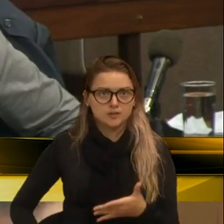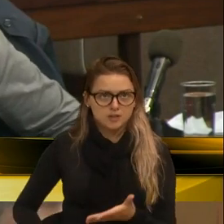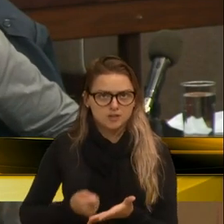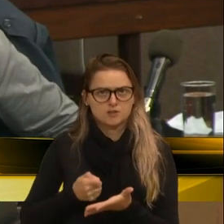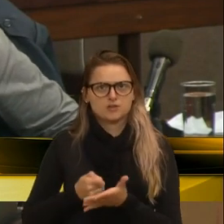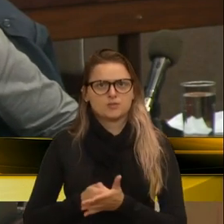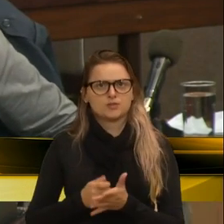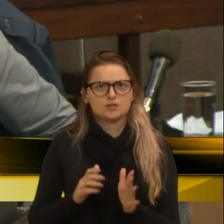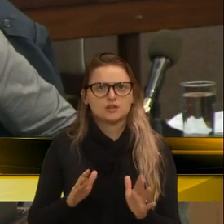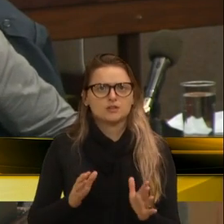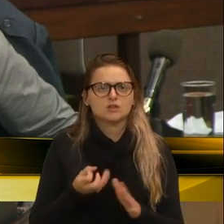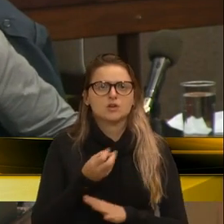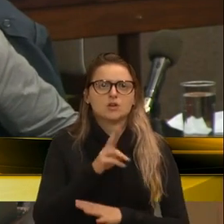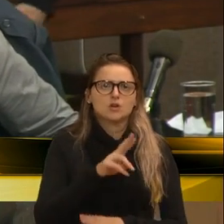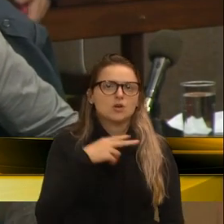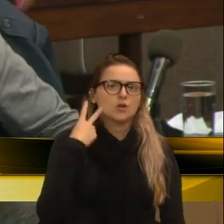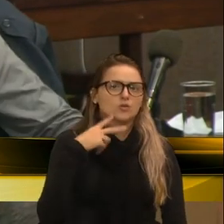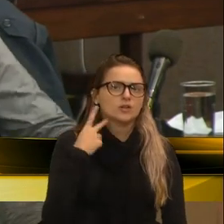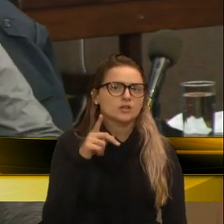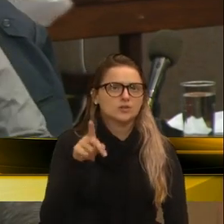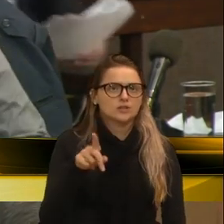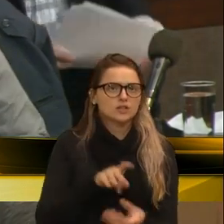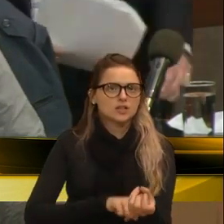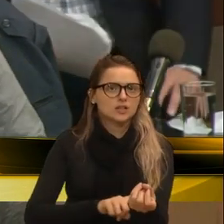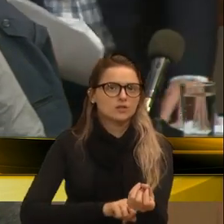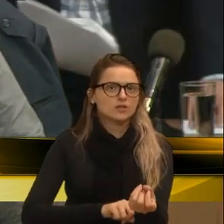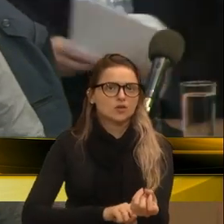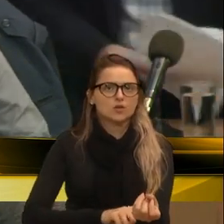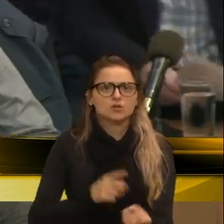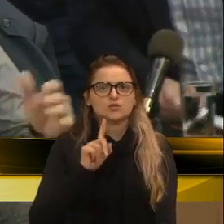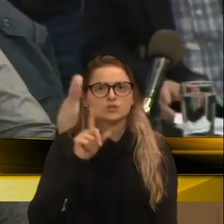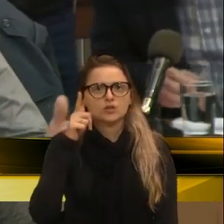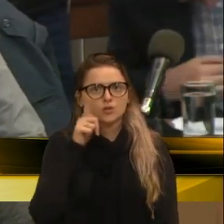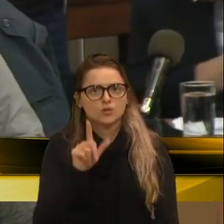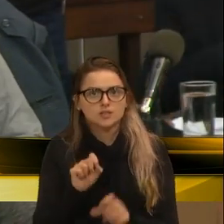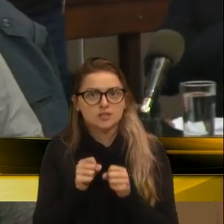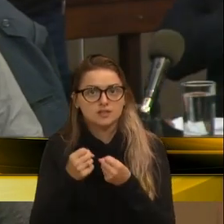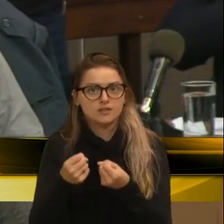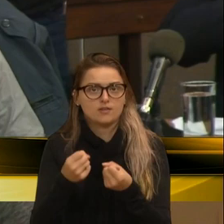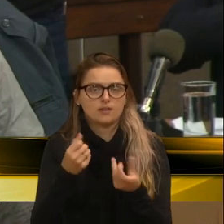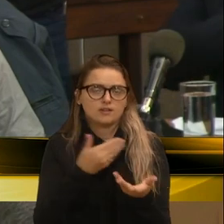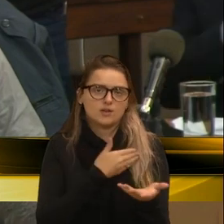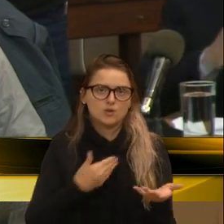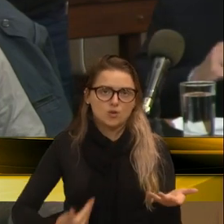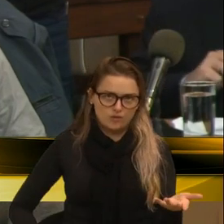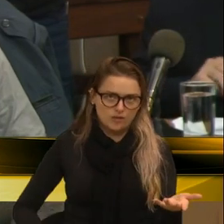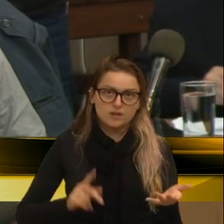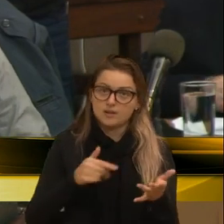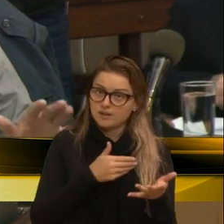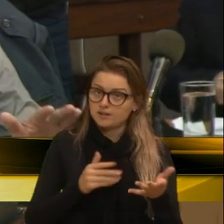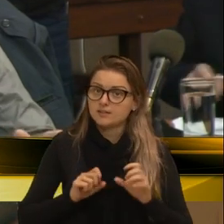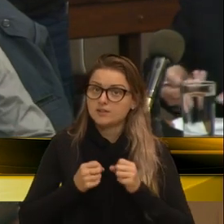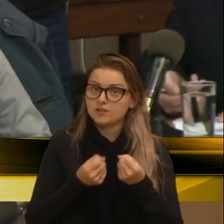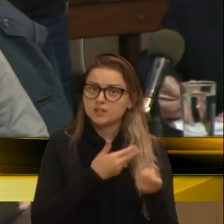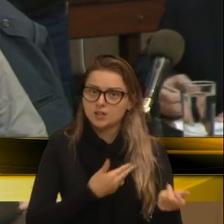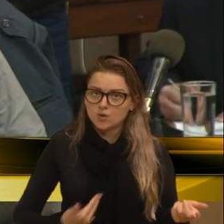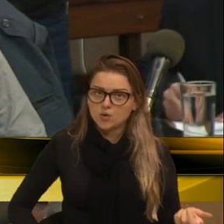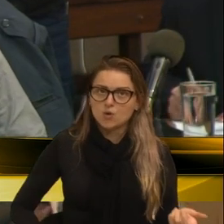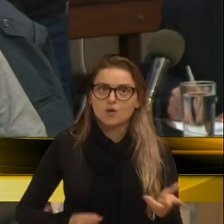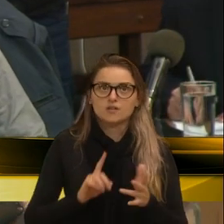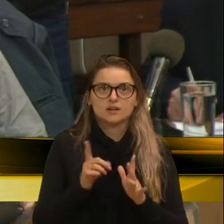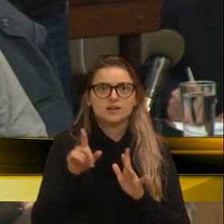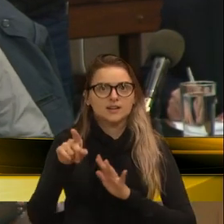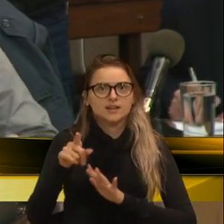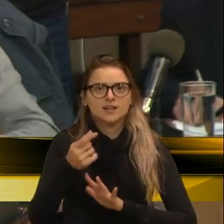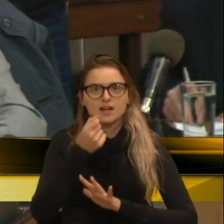governo, ou o vereador, o senhor está muito nervoso de não conseguir defender, é defender o indefensável. Olha, o senhor está muito nervoso, toma